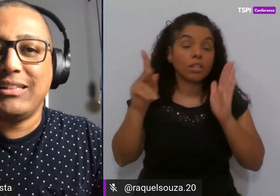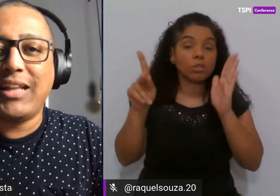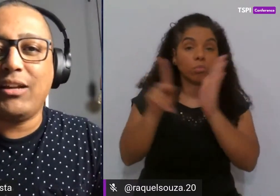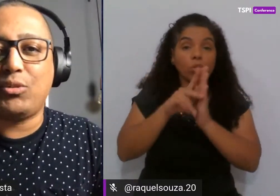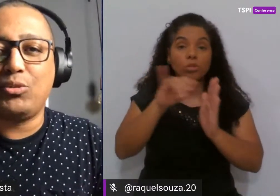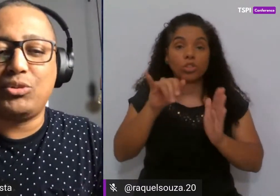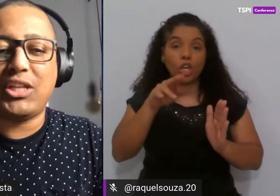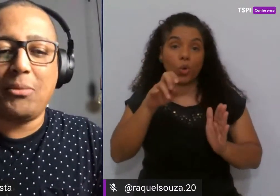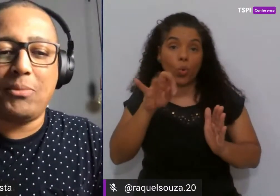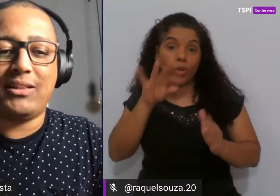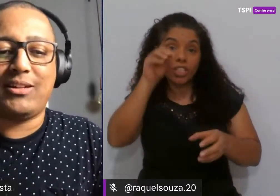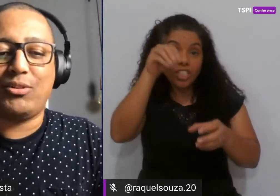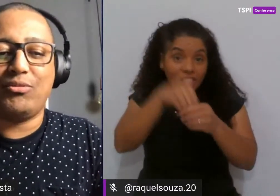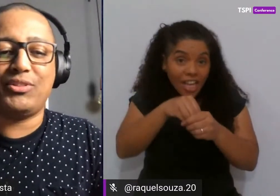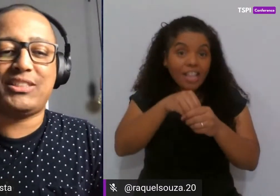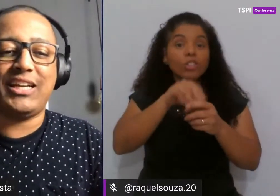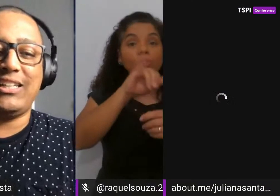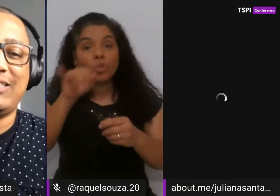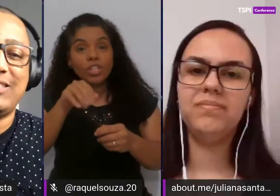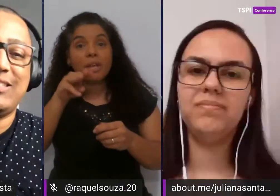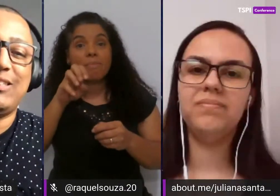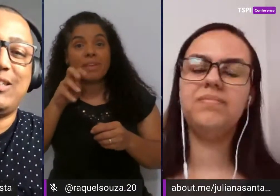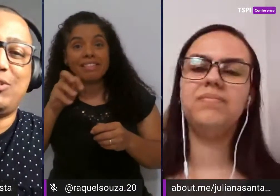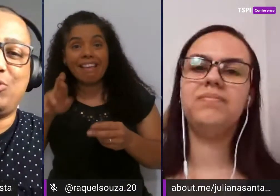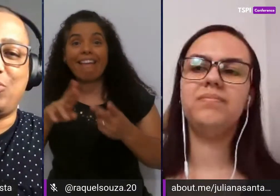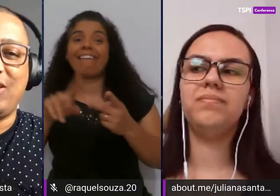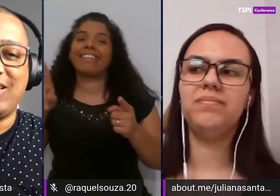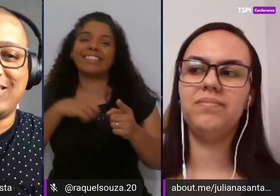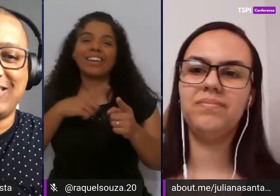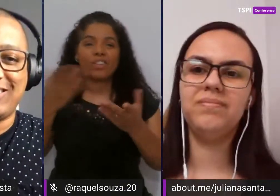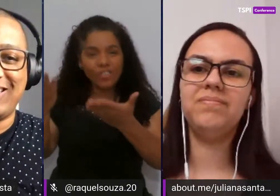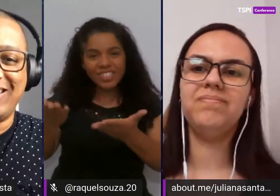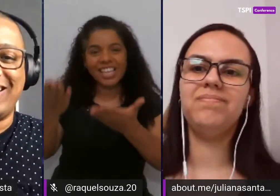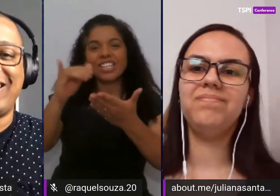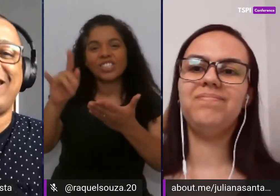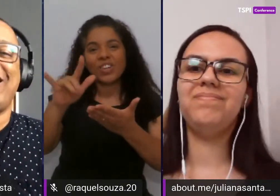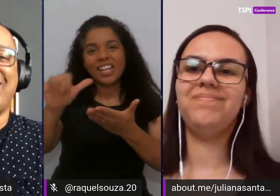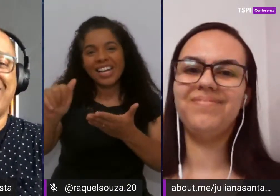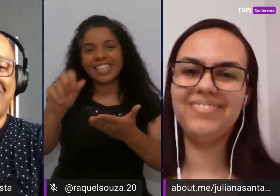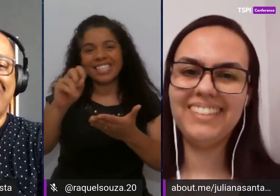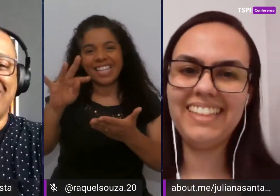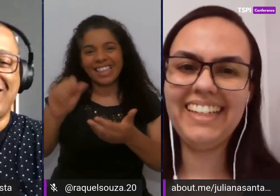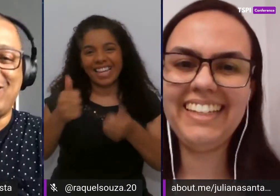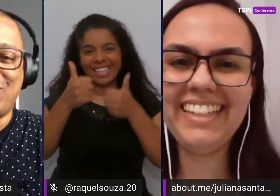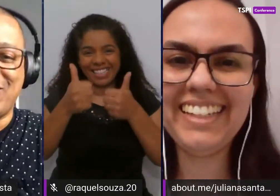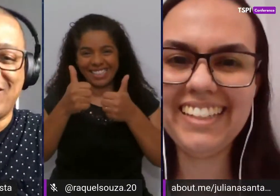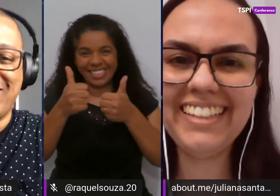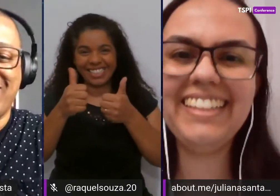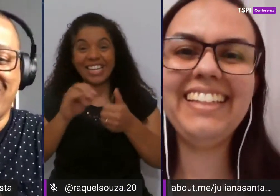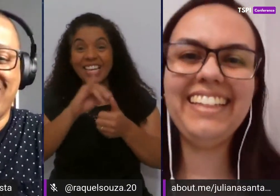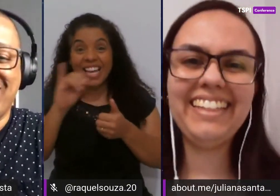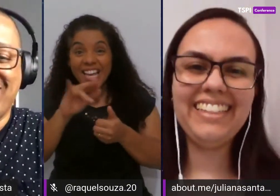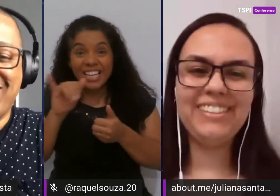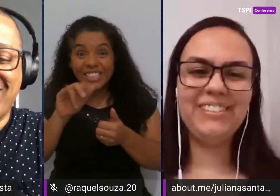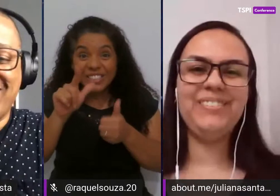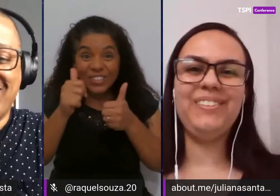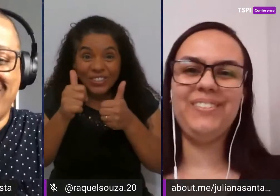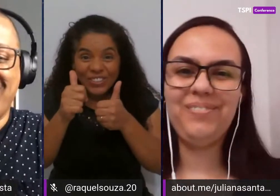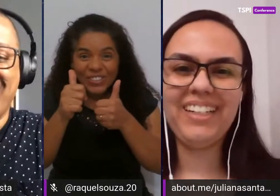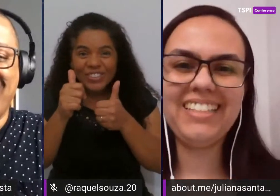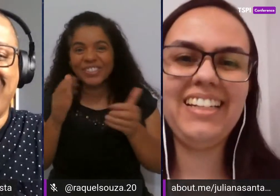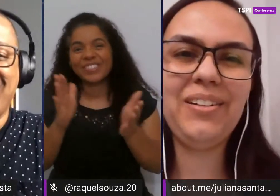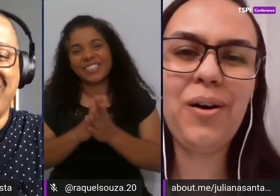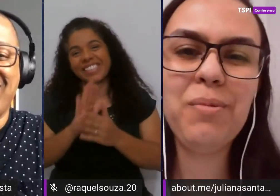dentro do JMeter com vocês Juliana Santana. E aí, Julio? E aí,